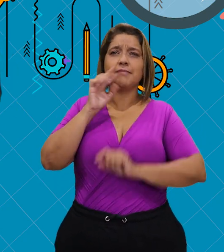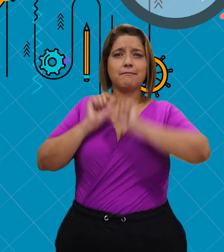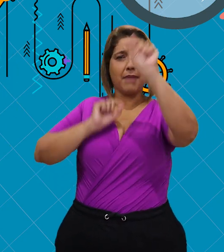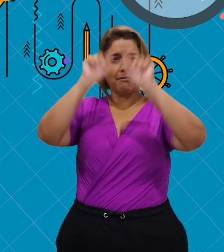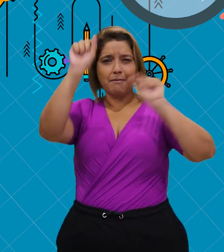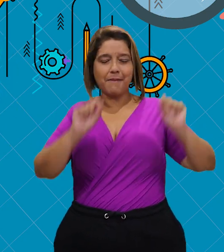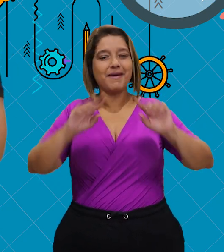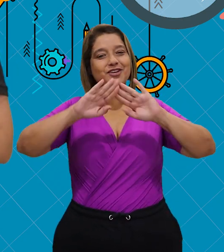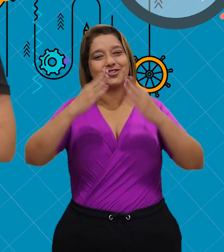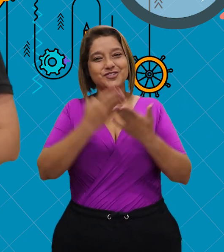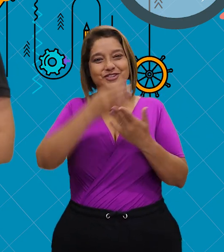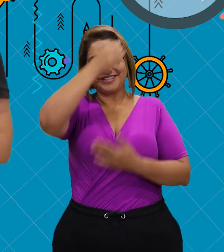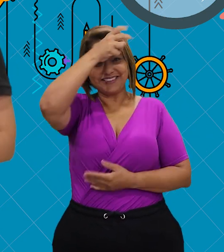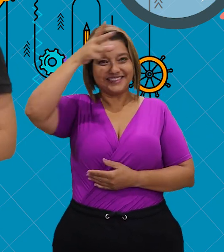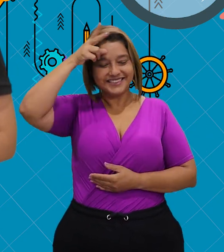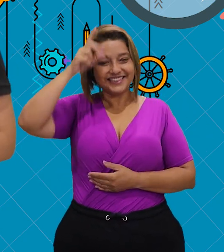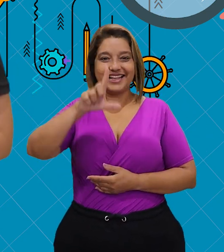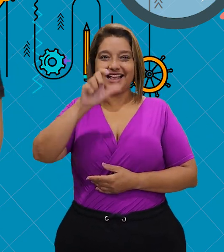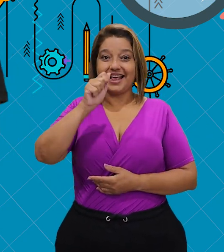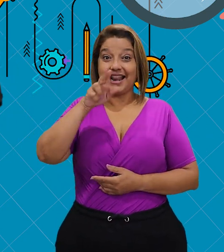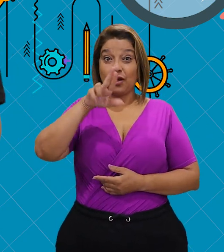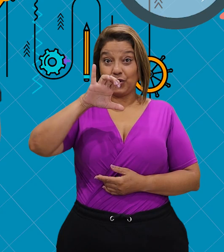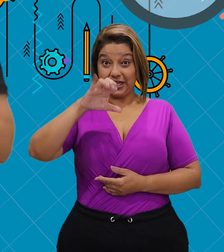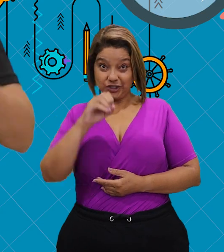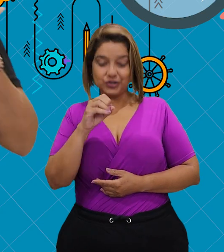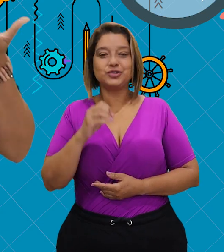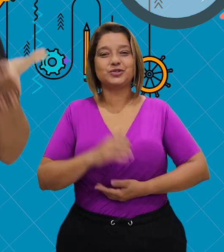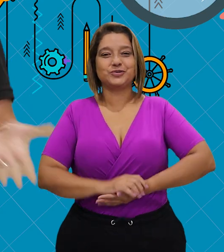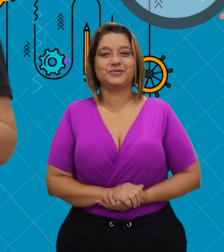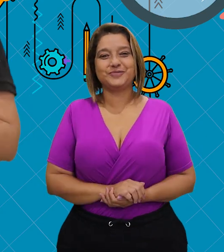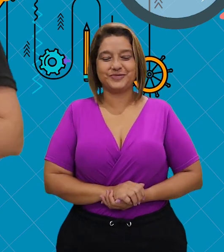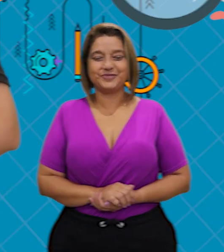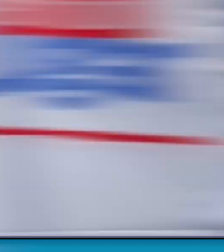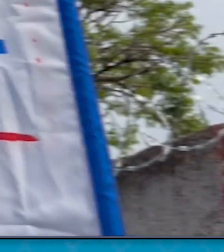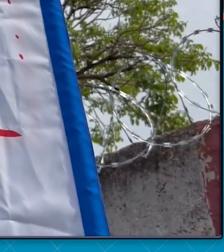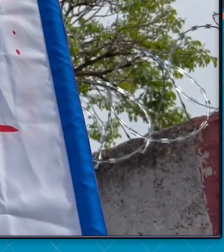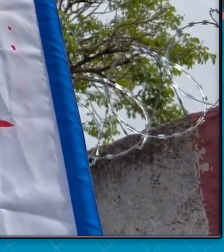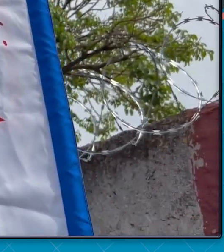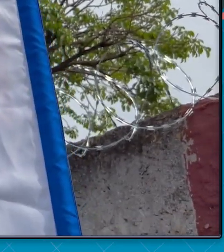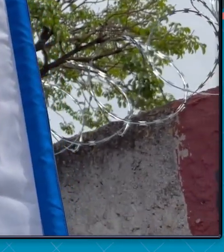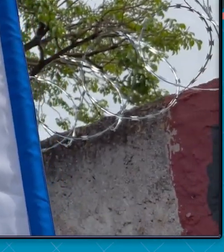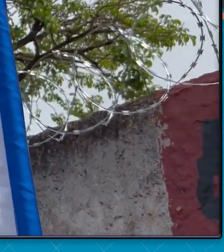Conhecimento. Na Escola Municipal Laurício Pedro Rasmussen.